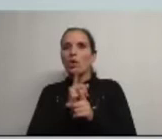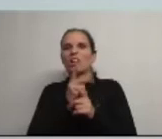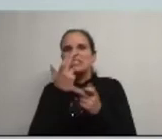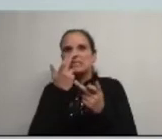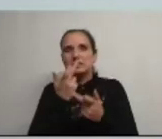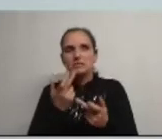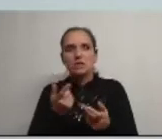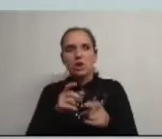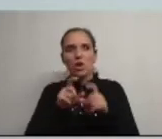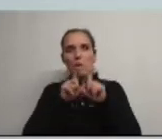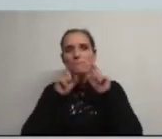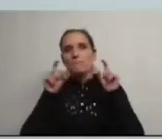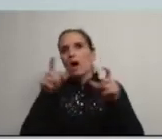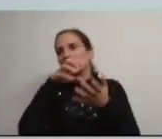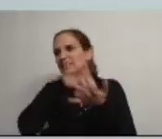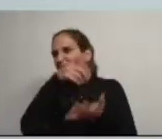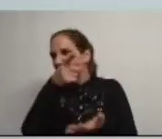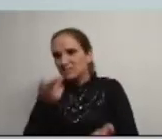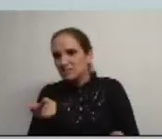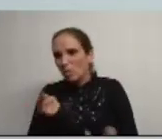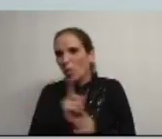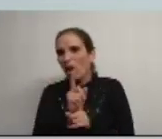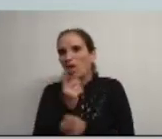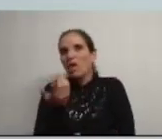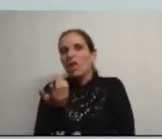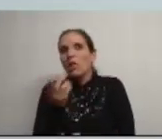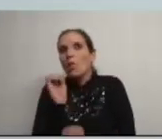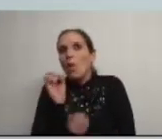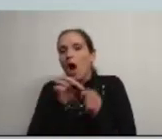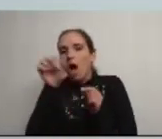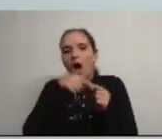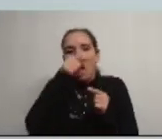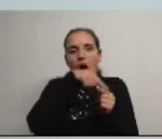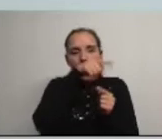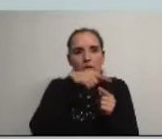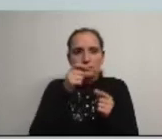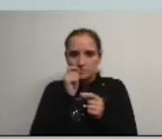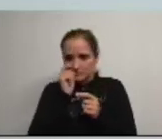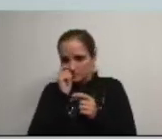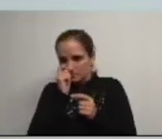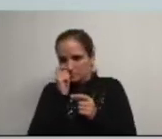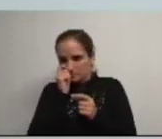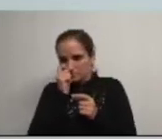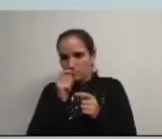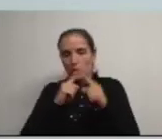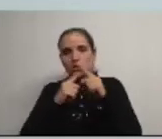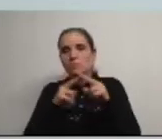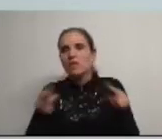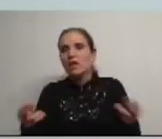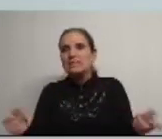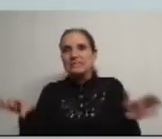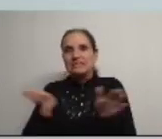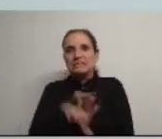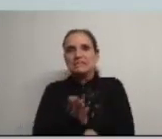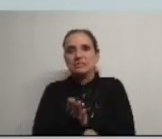o Parque Industrial do Caserão está em hibernação por falta de ligações viárias adequadas o nosso hospital está moribundo